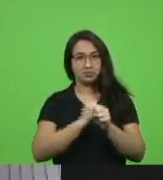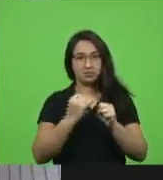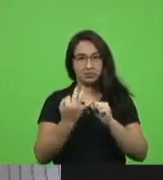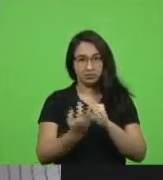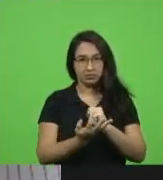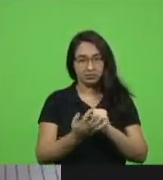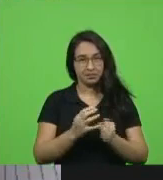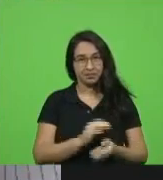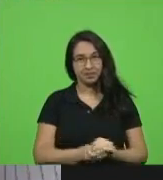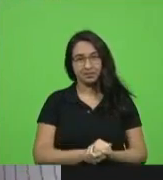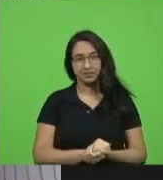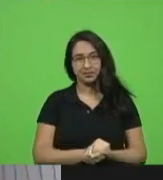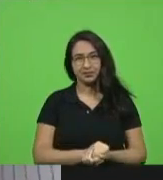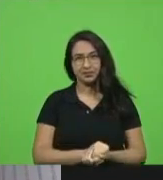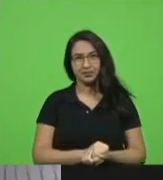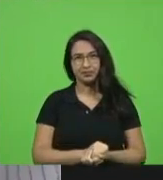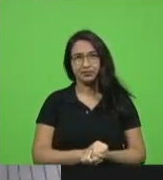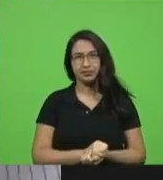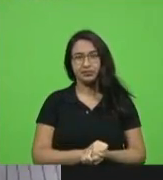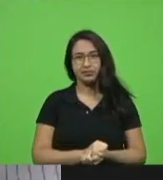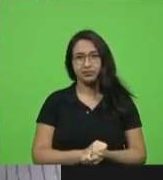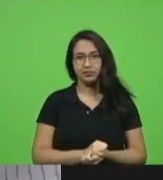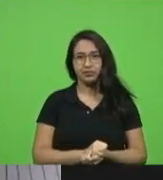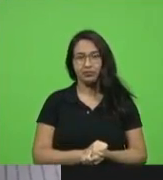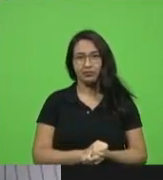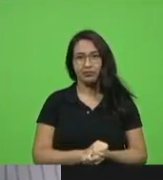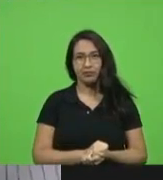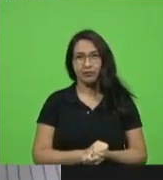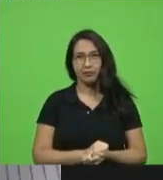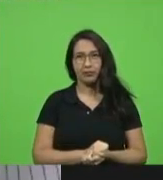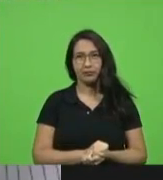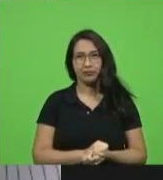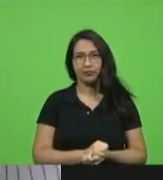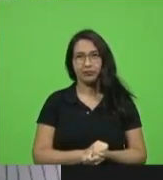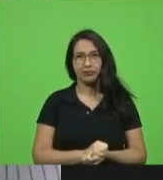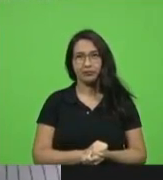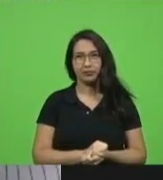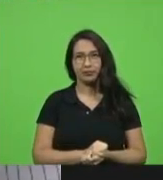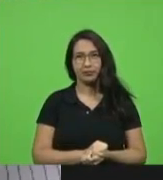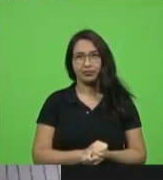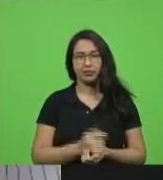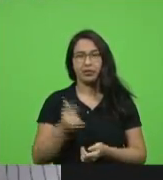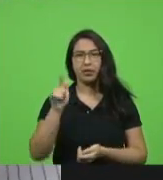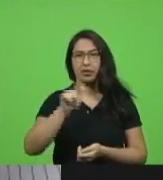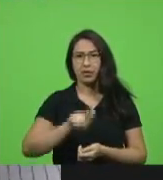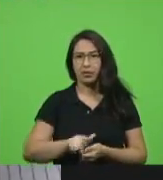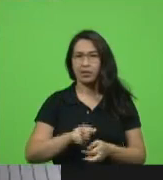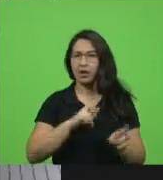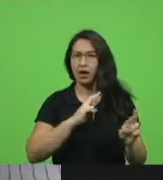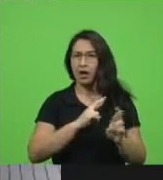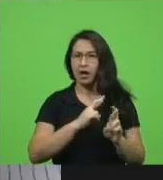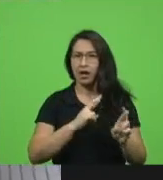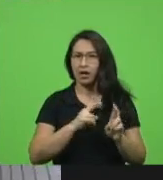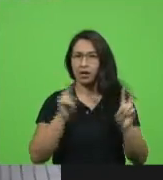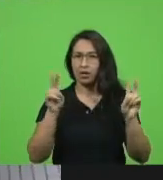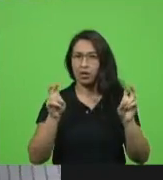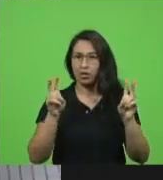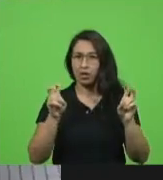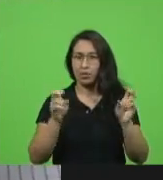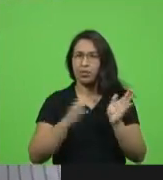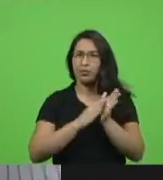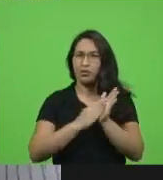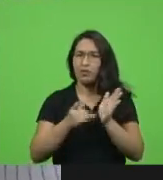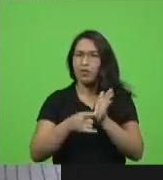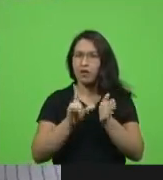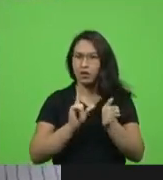eu quero fazer aqui uma relação mas peço por favor que eu não seja que